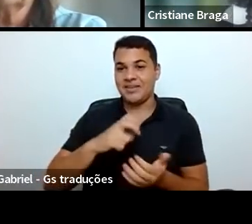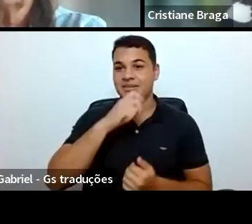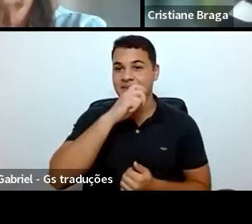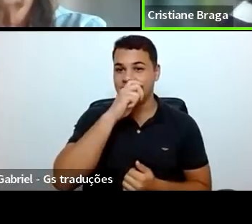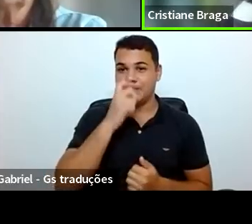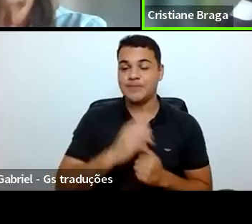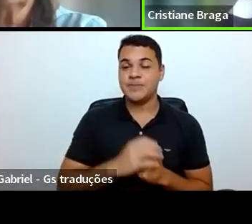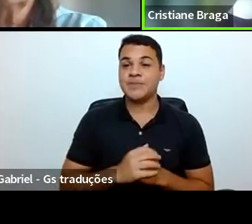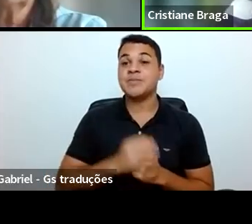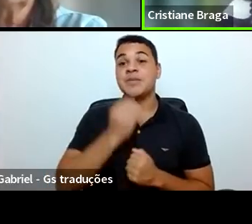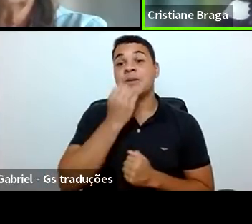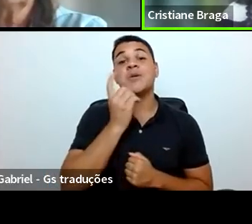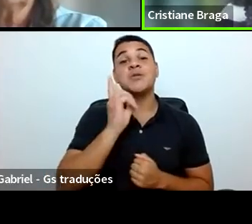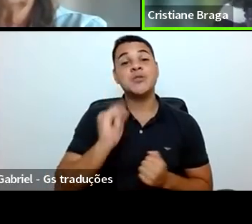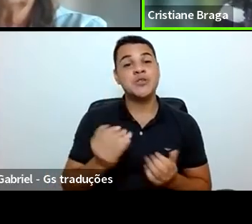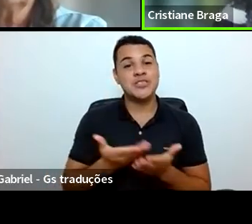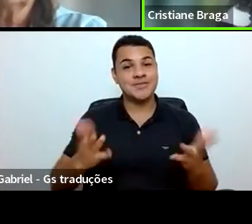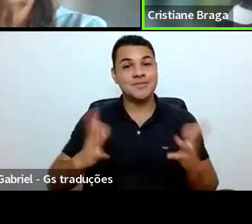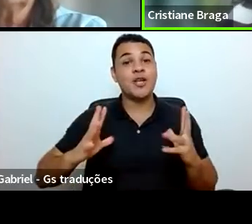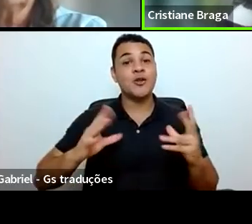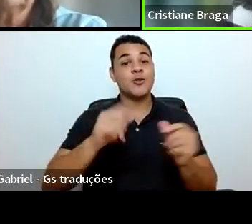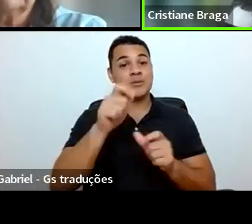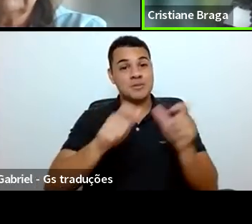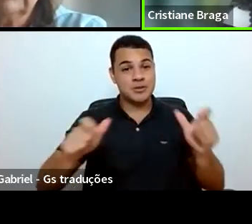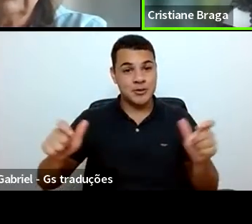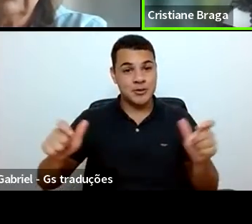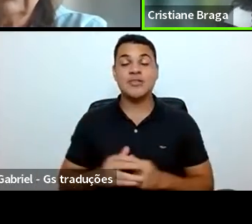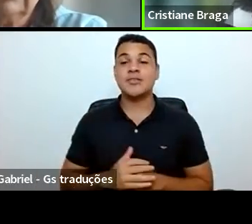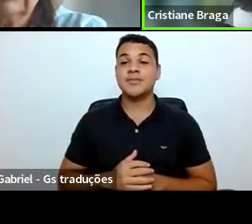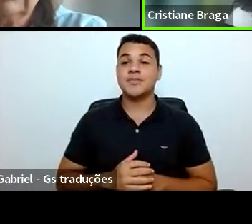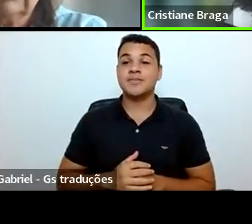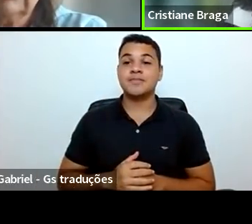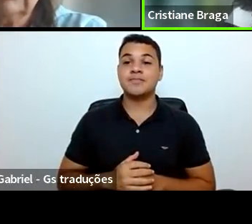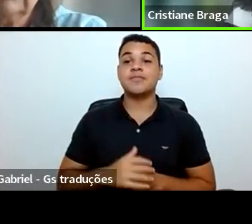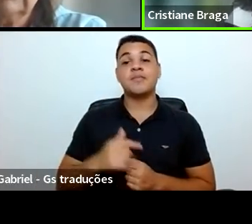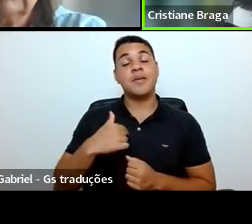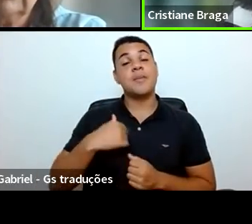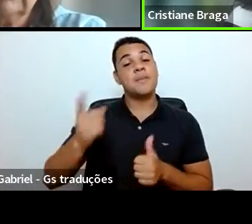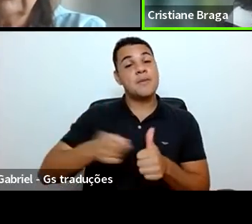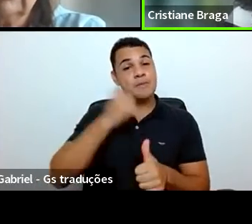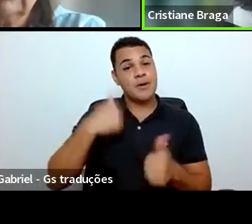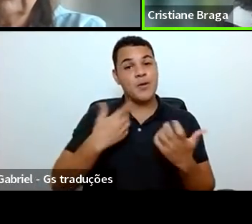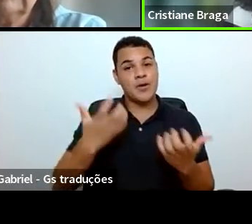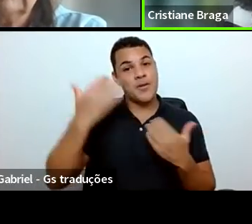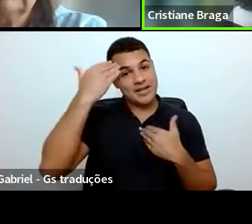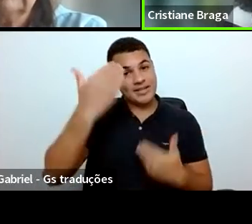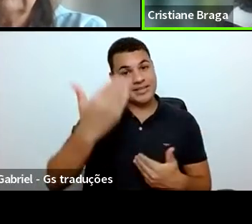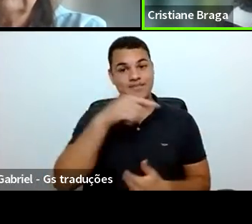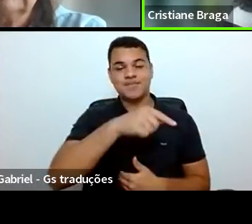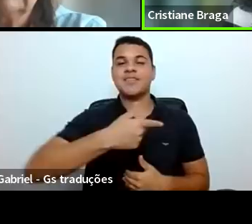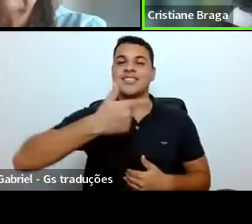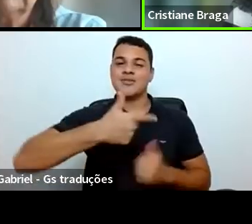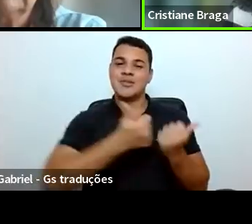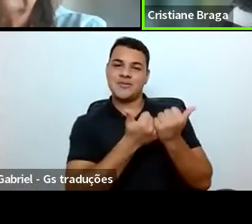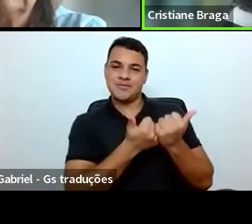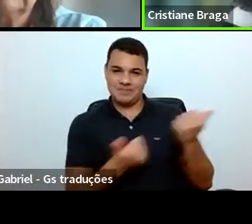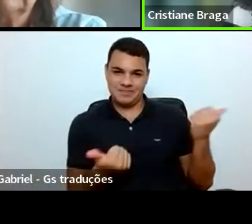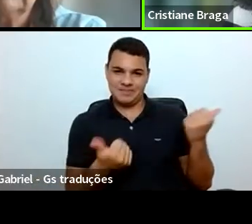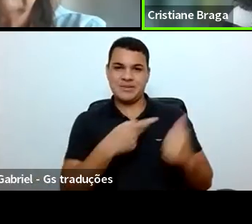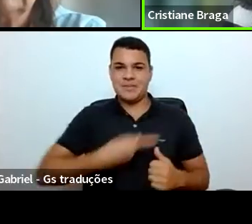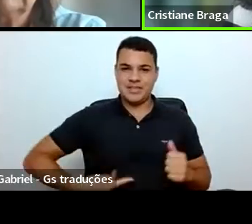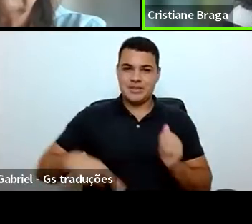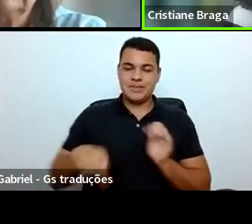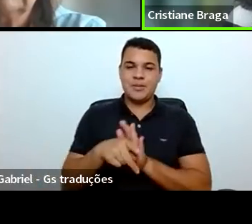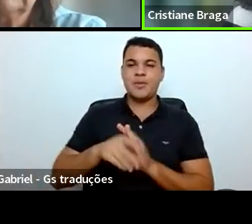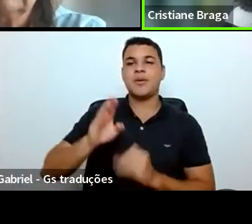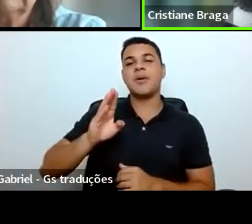Bom dia a todos e todas. Inicialmente, gostaria de agradecer à vice-presidência de pesquisa e coleções biológicas